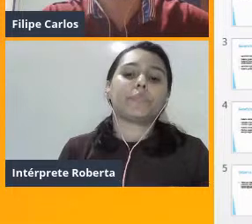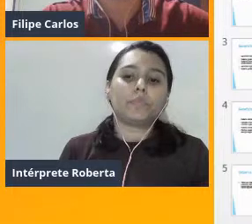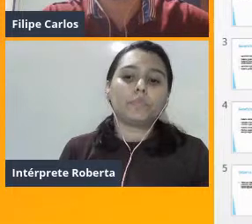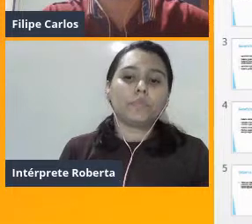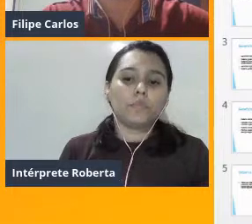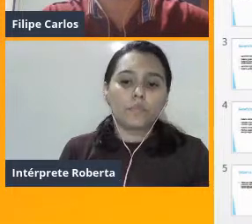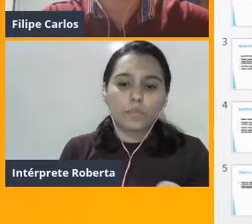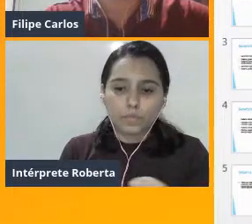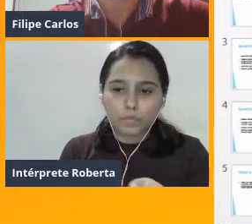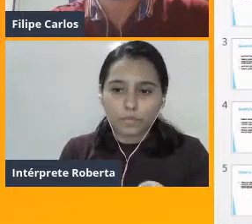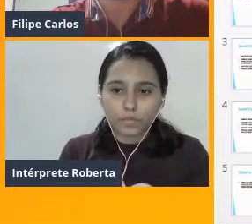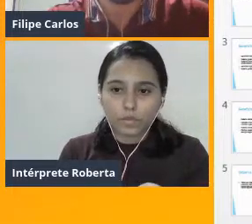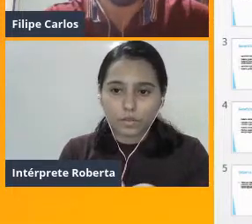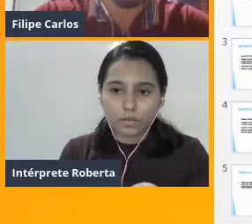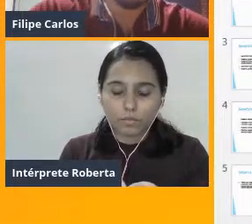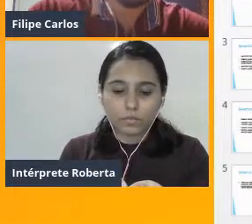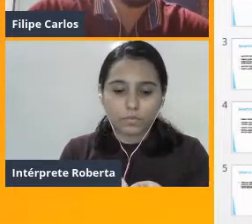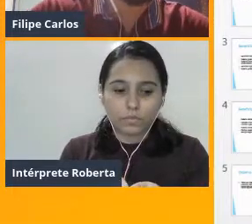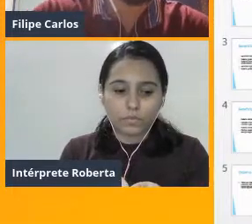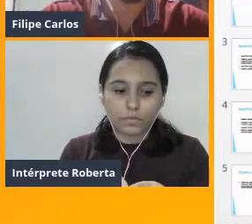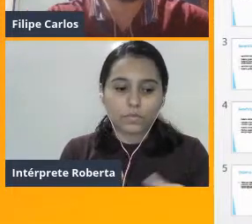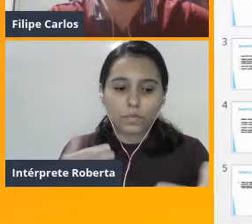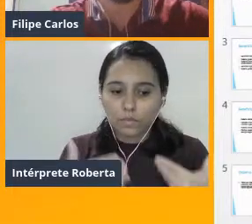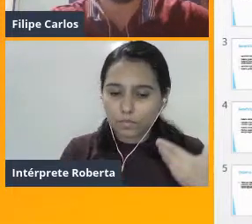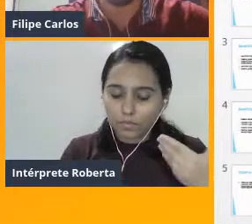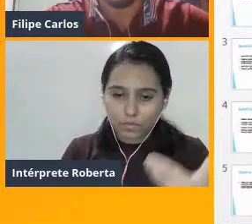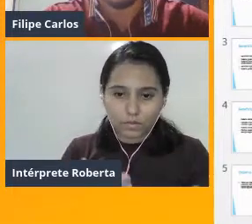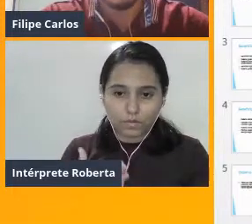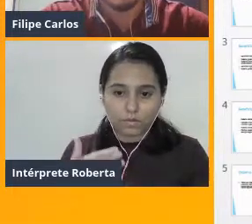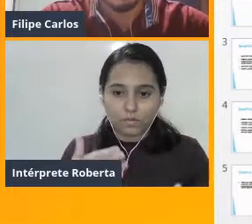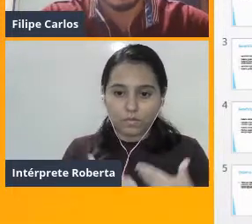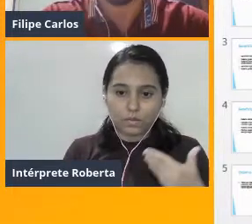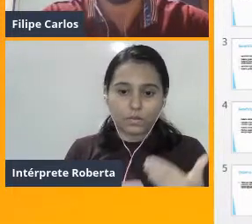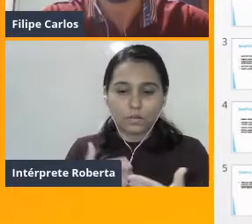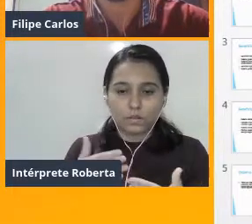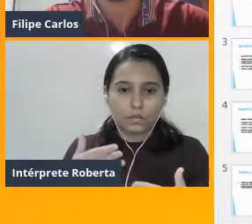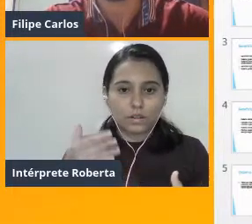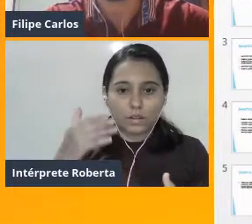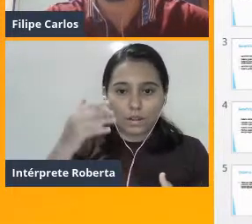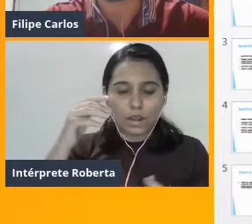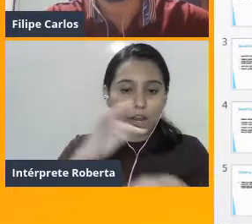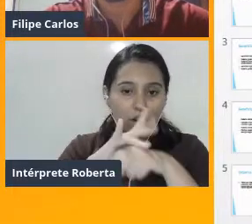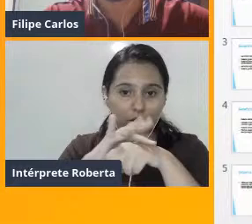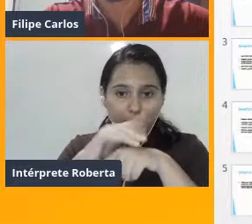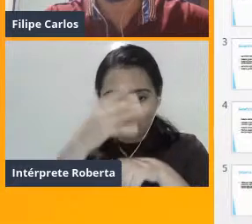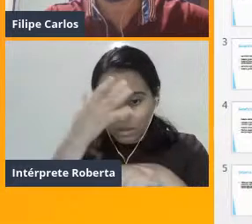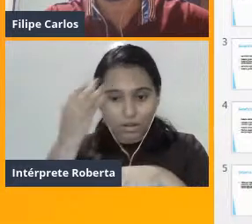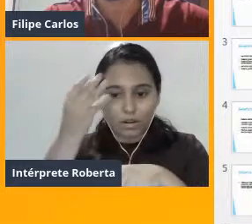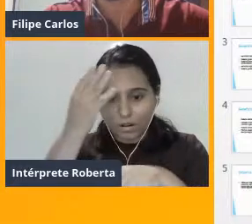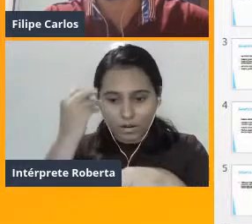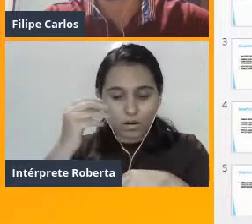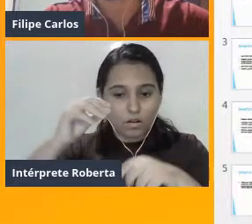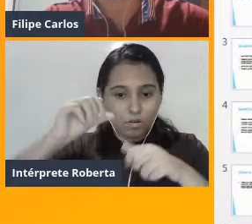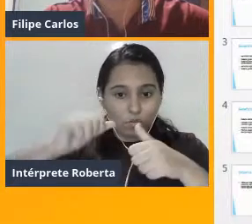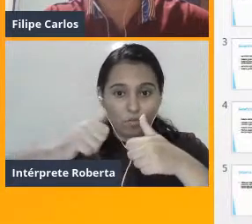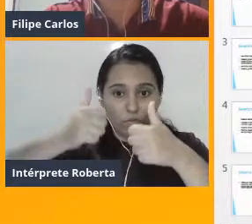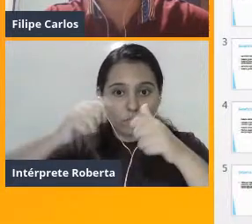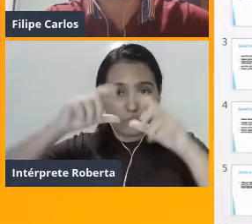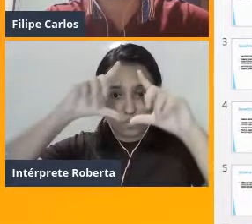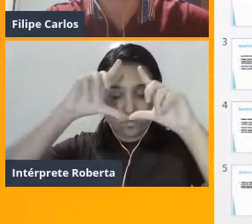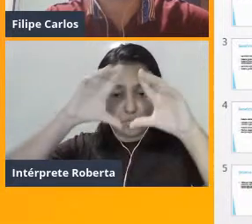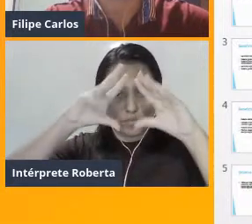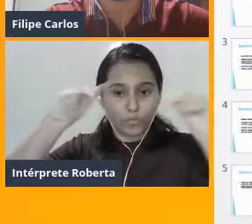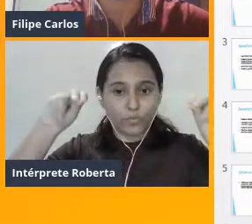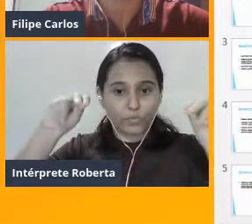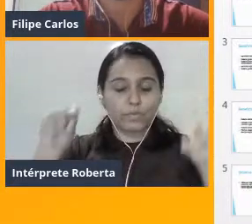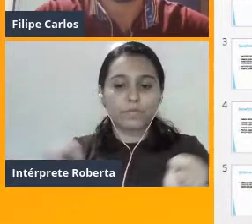Previne e auxilia no tratamento de doenças degenerativas, como o Alzheimer, como o Parkinson, como a demência, melhora o humor, aumenta a